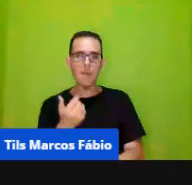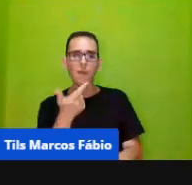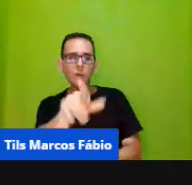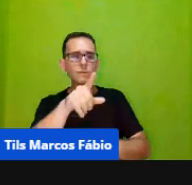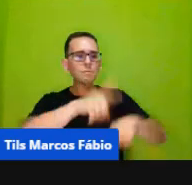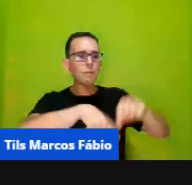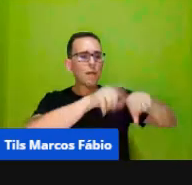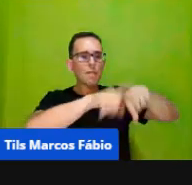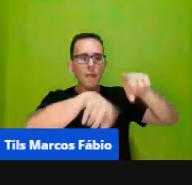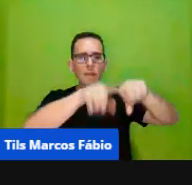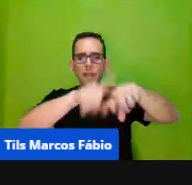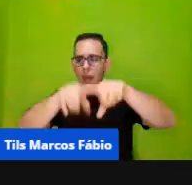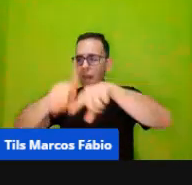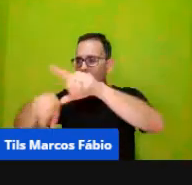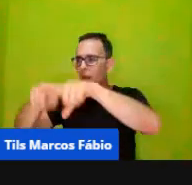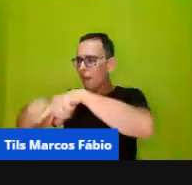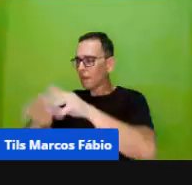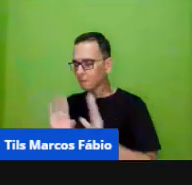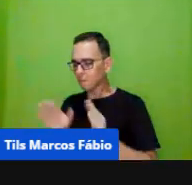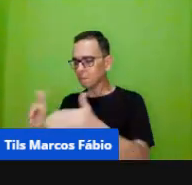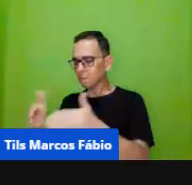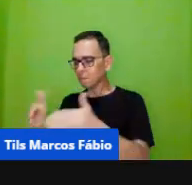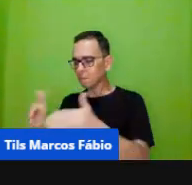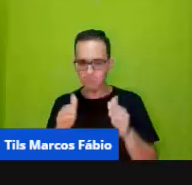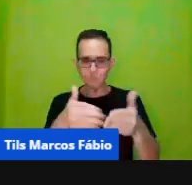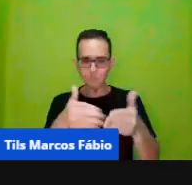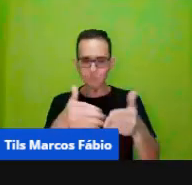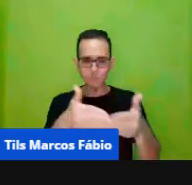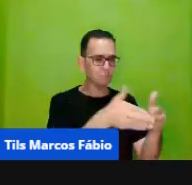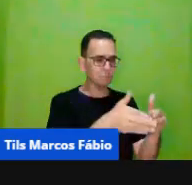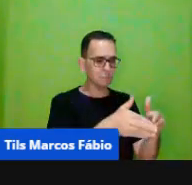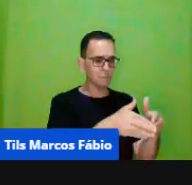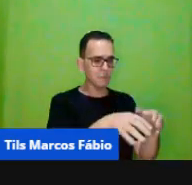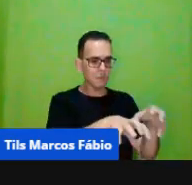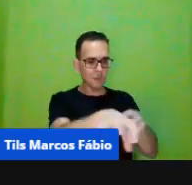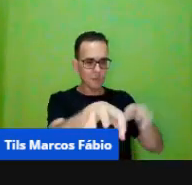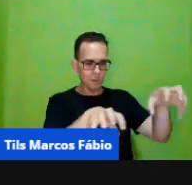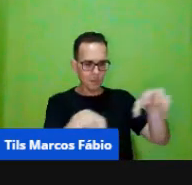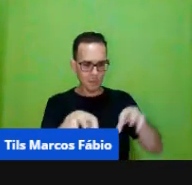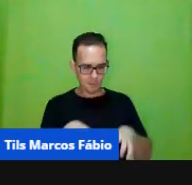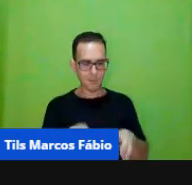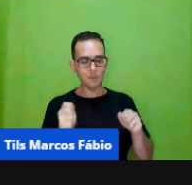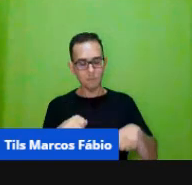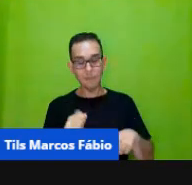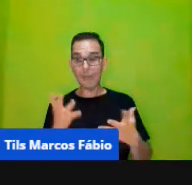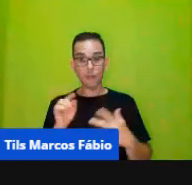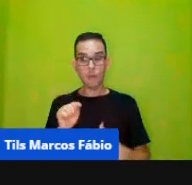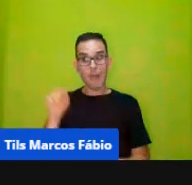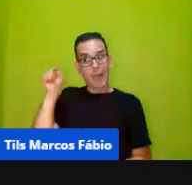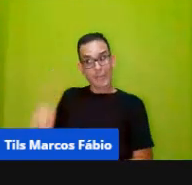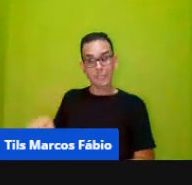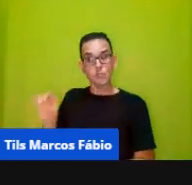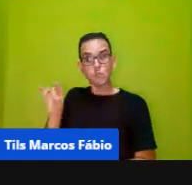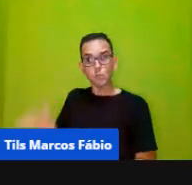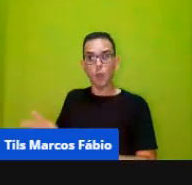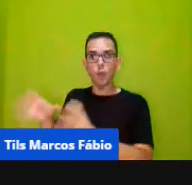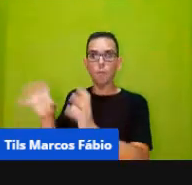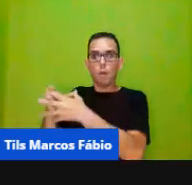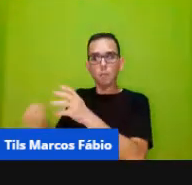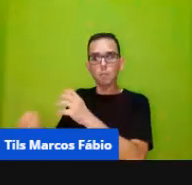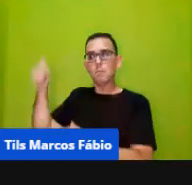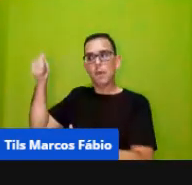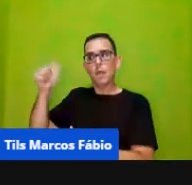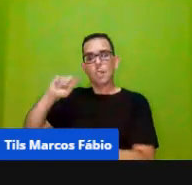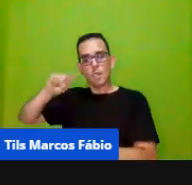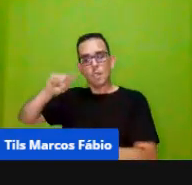gente direciona ele a fazer essa criação, não, aqui não, só as bolas primeiro, depois nós vamos guardar as